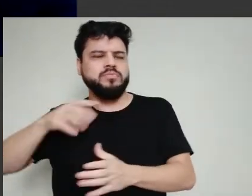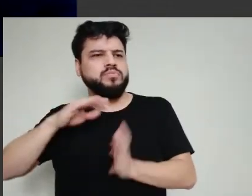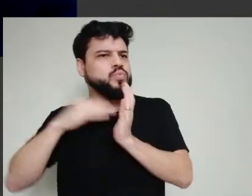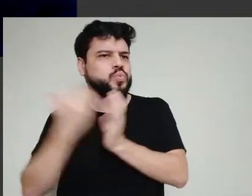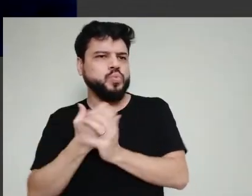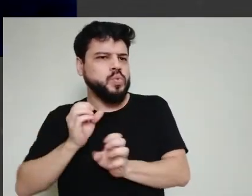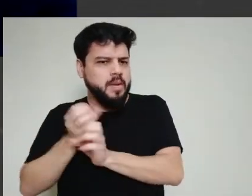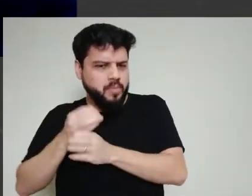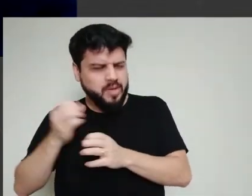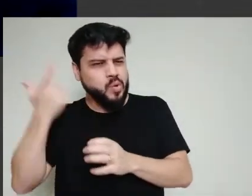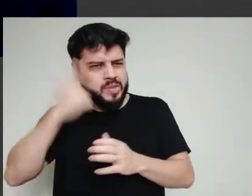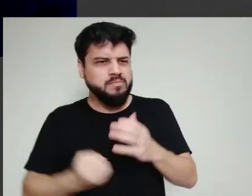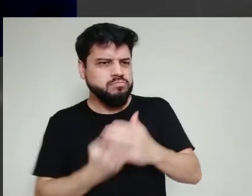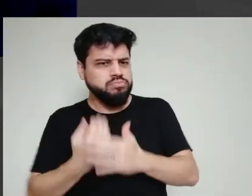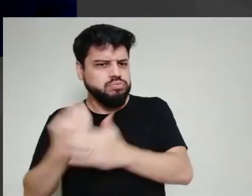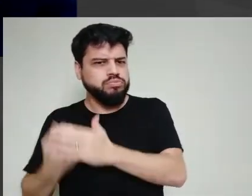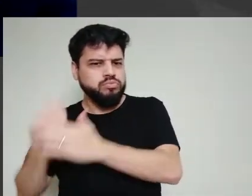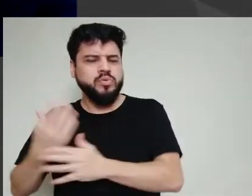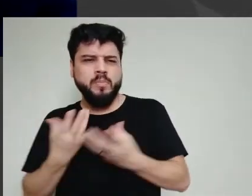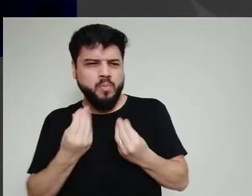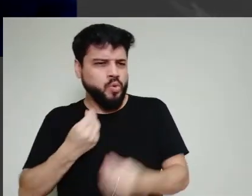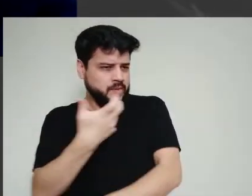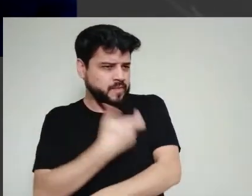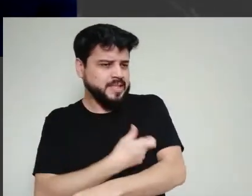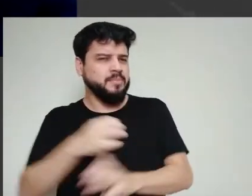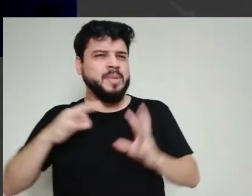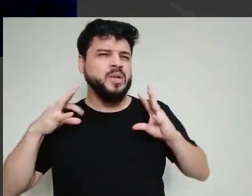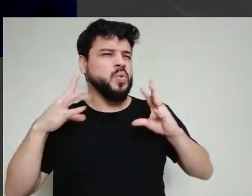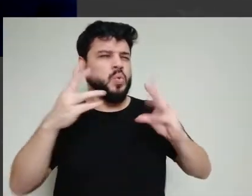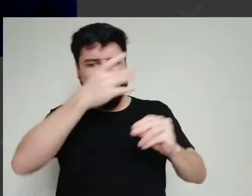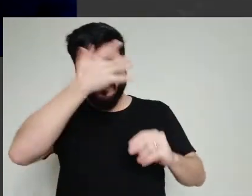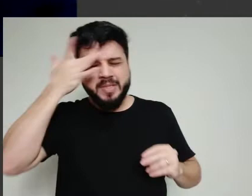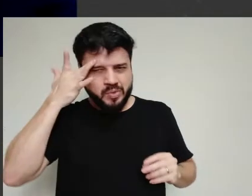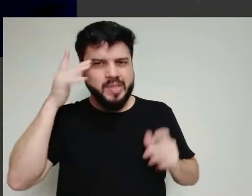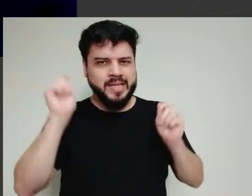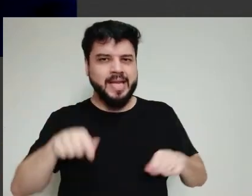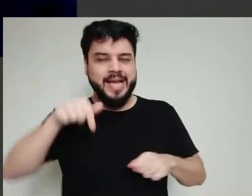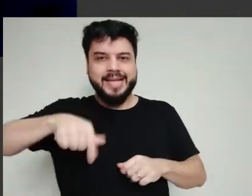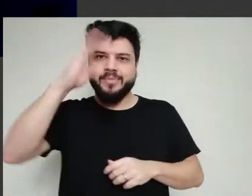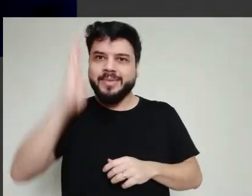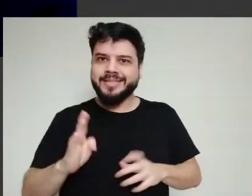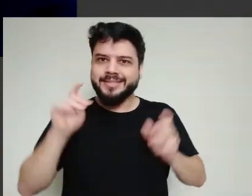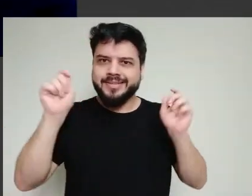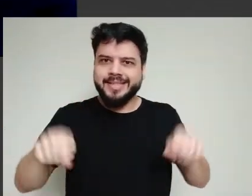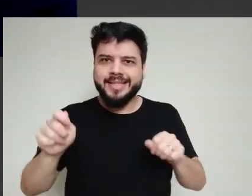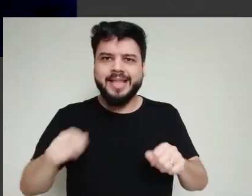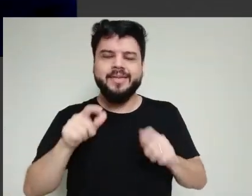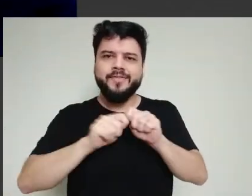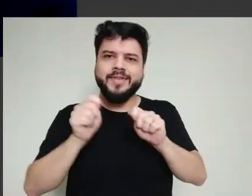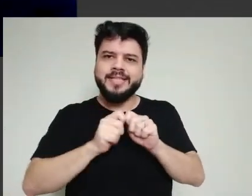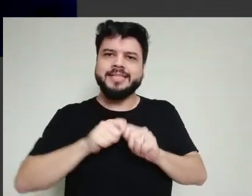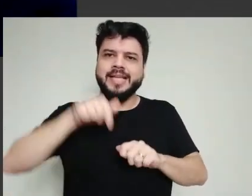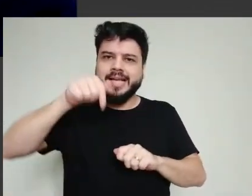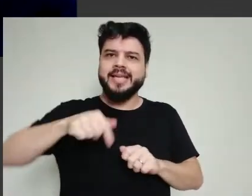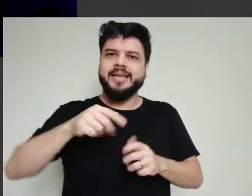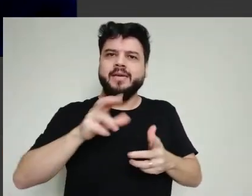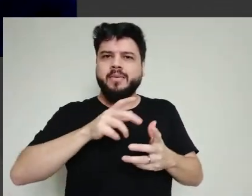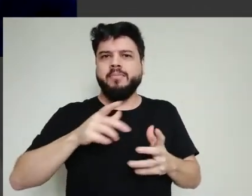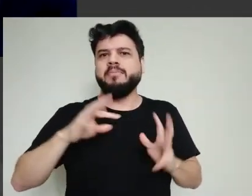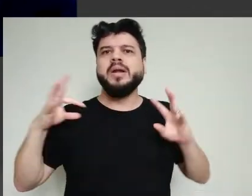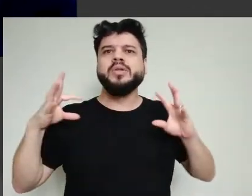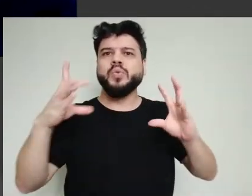exemplo, aqui no Brasil, a gente conseguiria produzir essas vacinas em massa para imunizar duzentos e tantos milhões de pessoas?